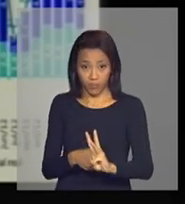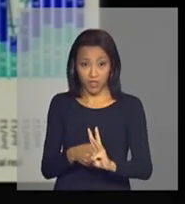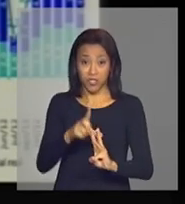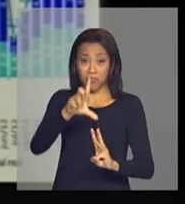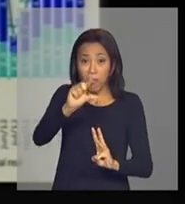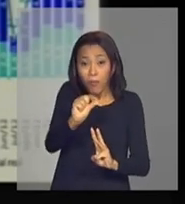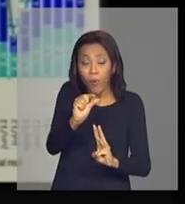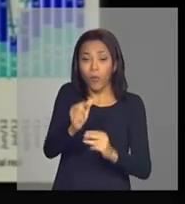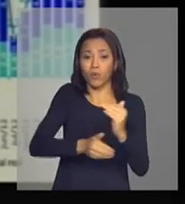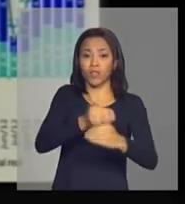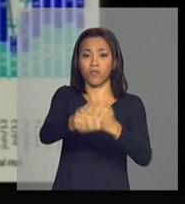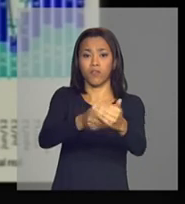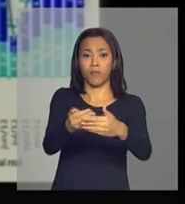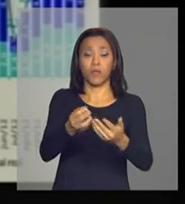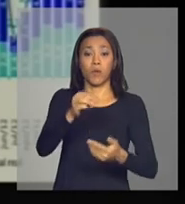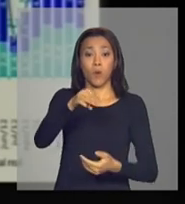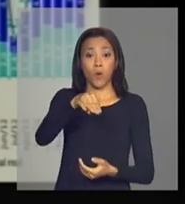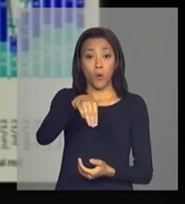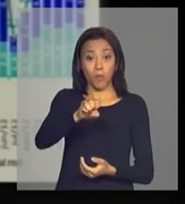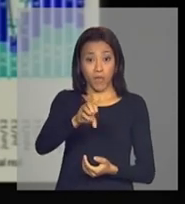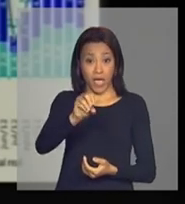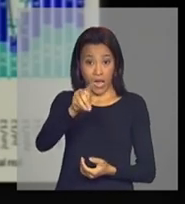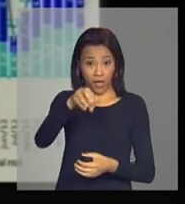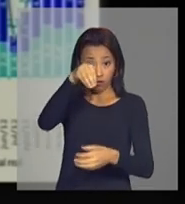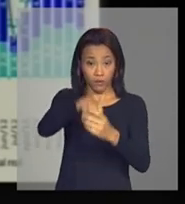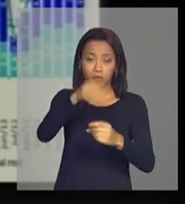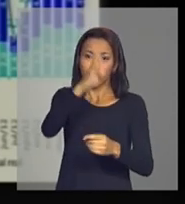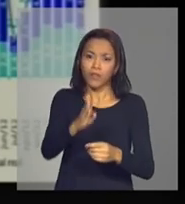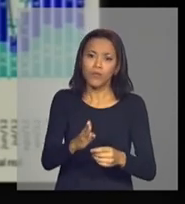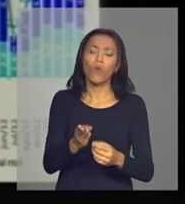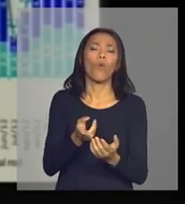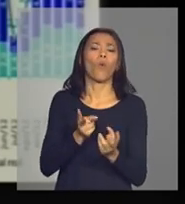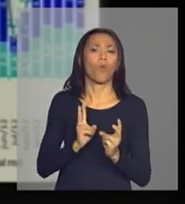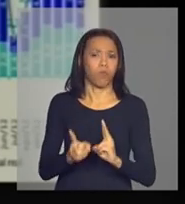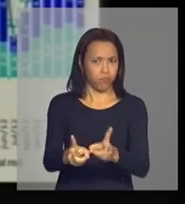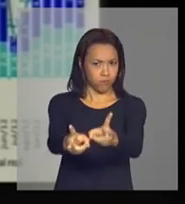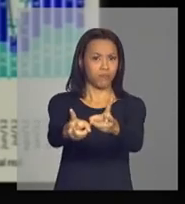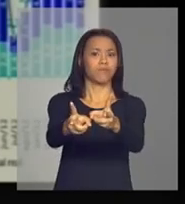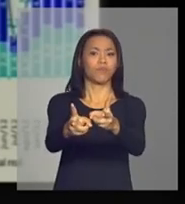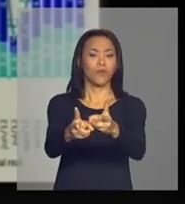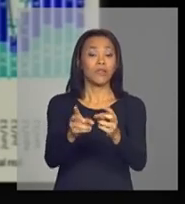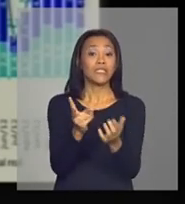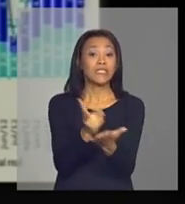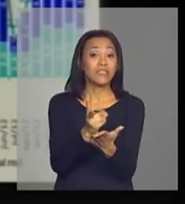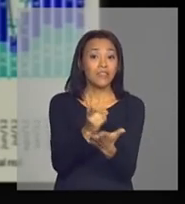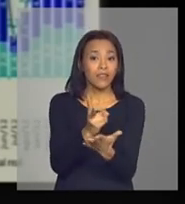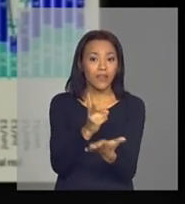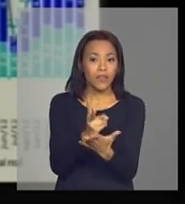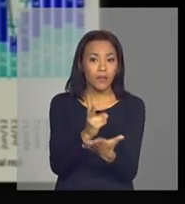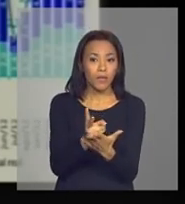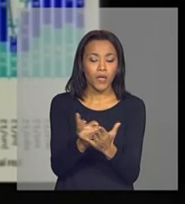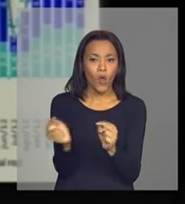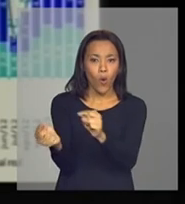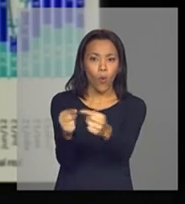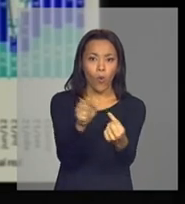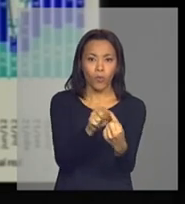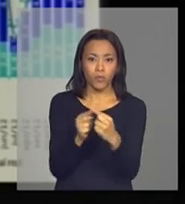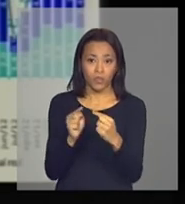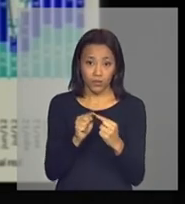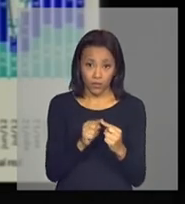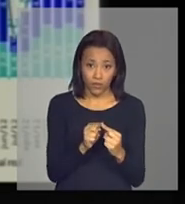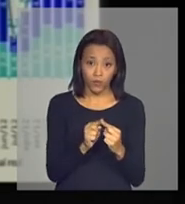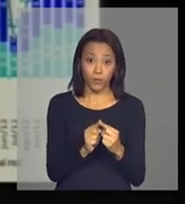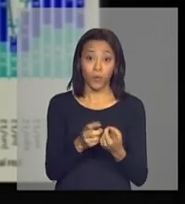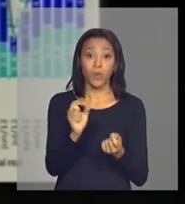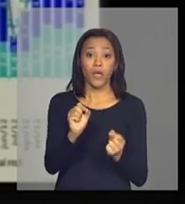crescimento, o mercado interno brasileiro se sustentou combinando aumentos da ocupação